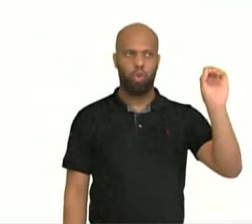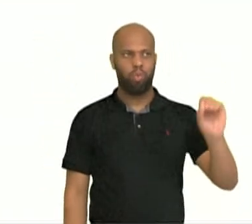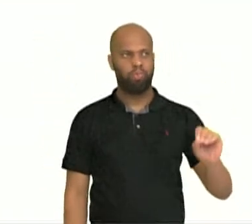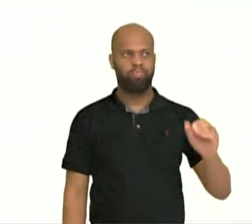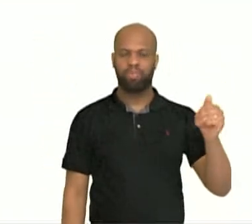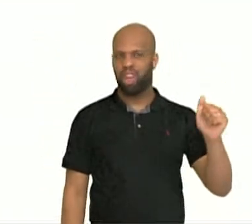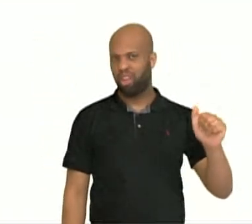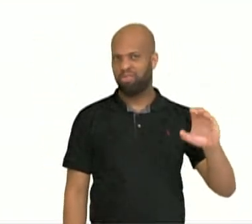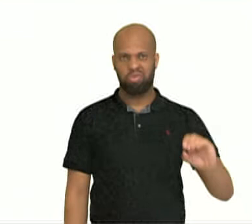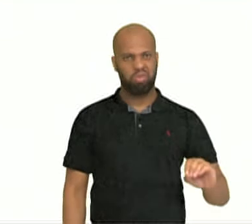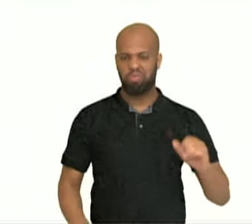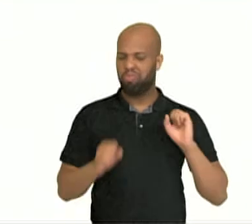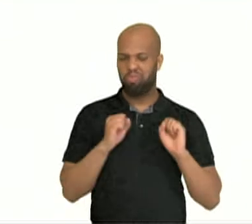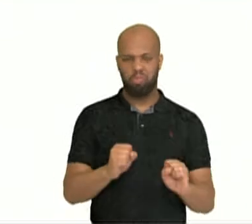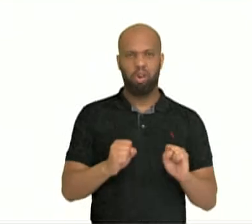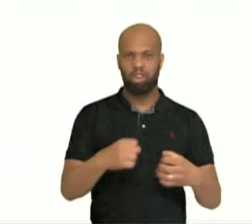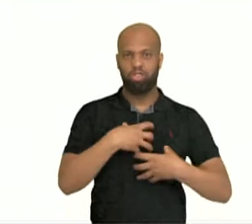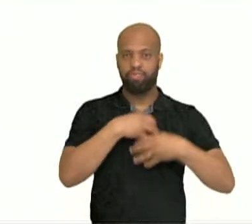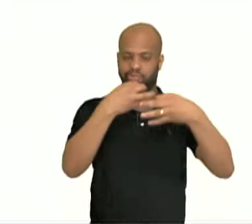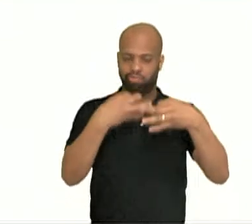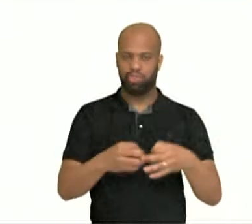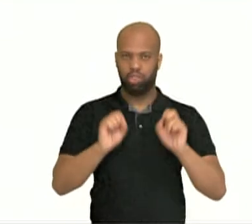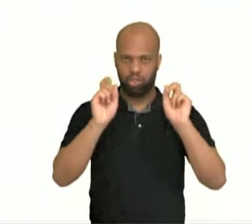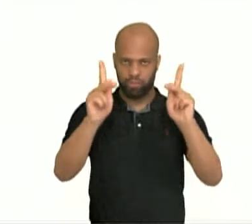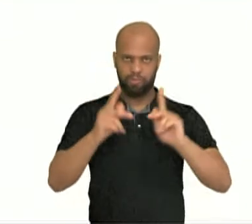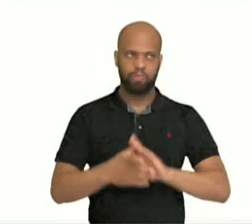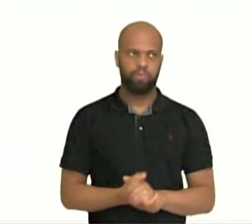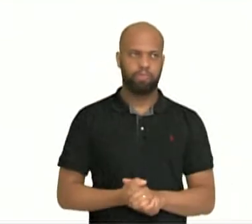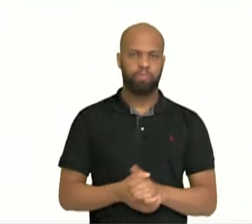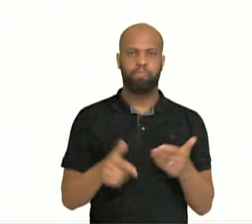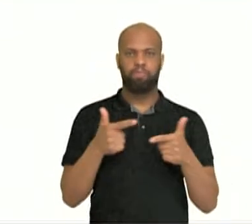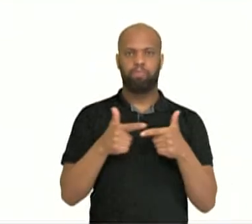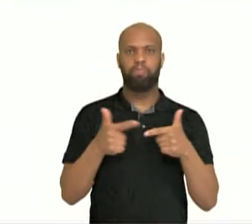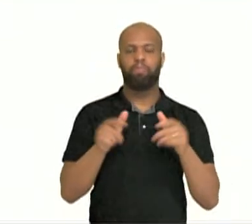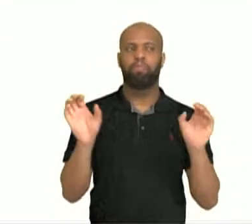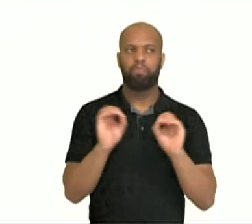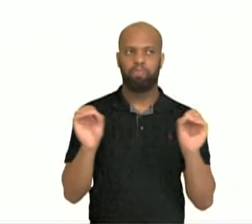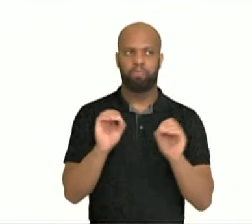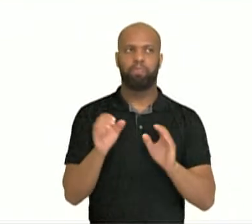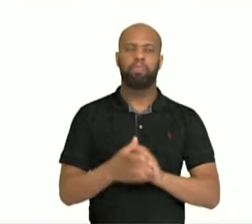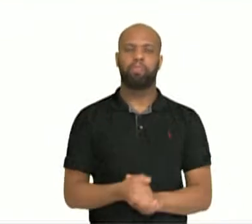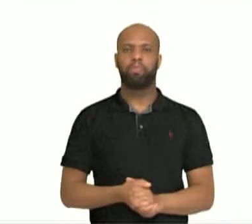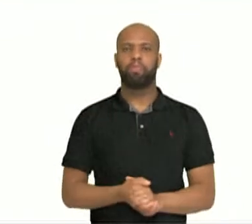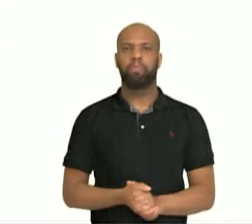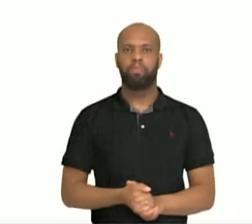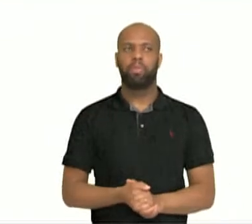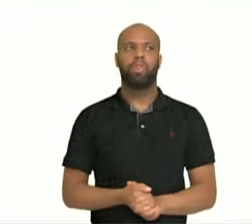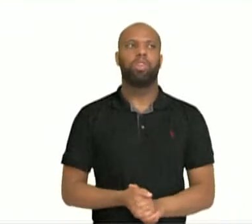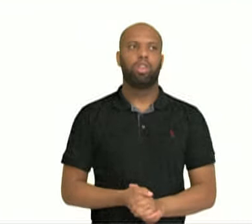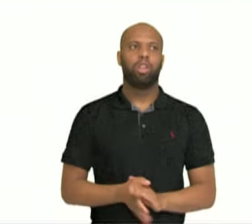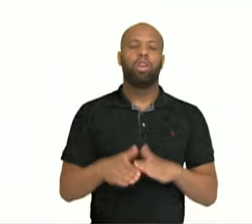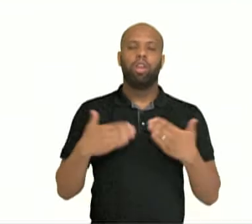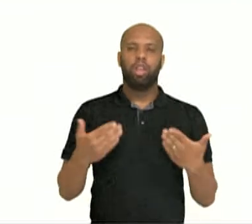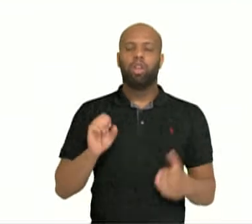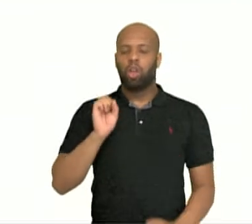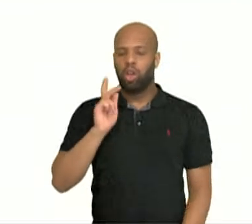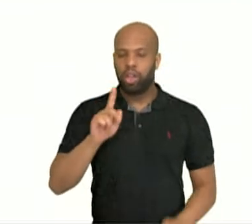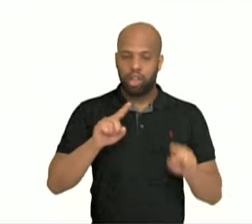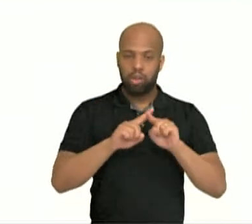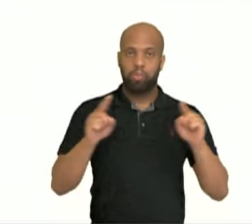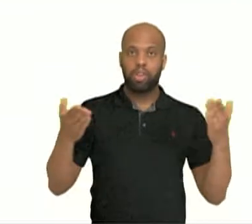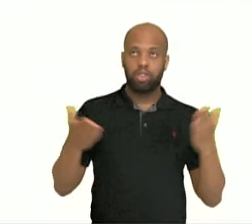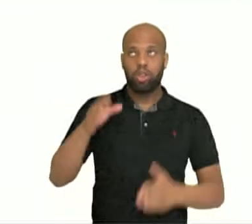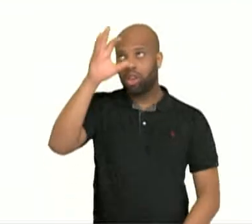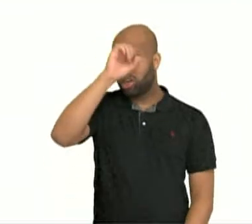segurança, que você vai estar correto. Tá certo? Não tem problema nenhum. Tudo certinho. Tá, professora. Agora eu